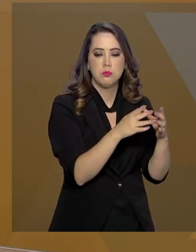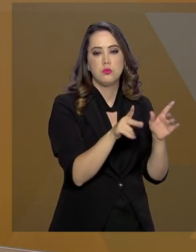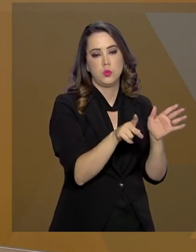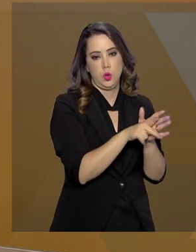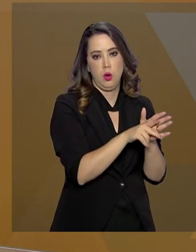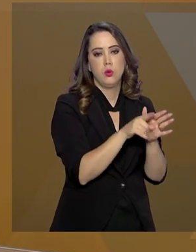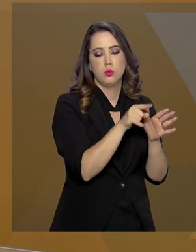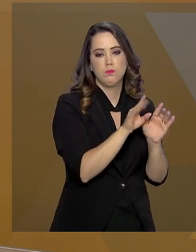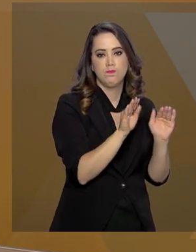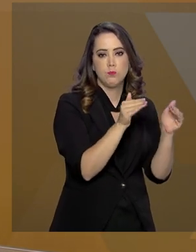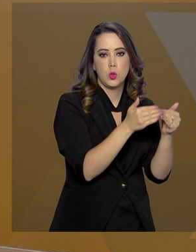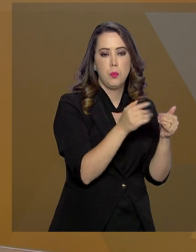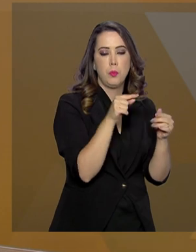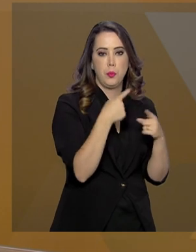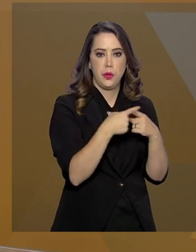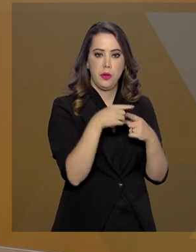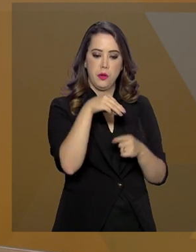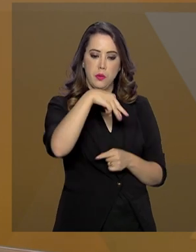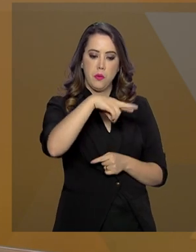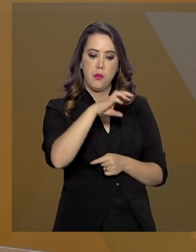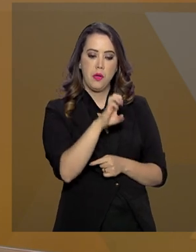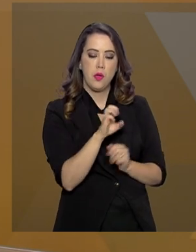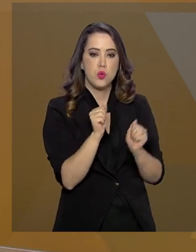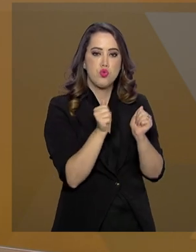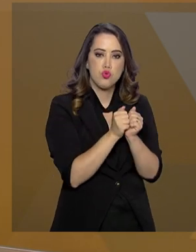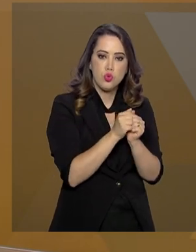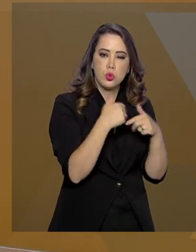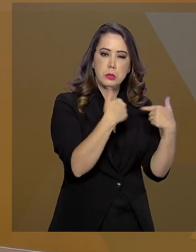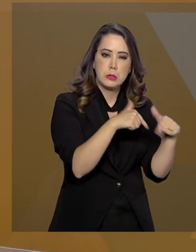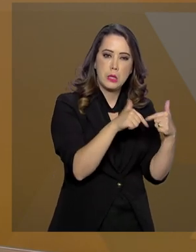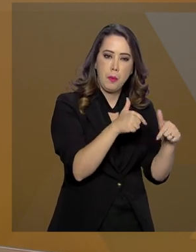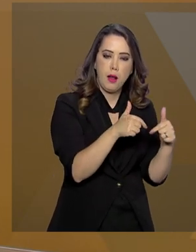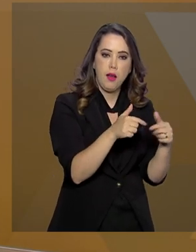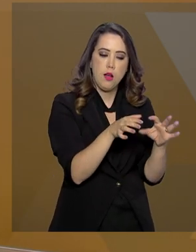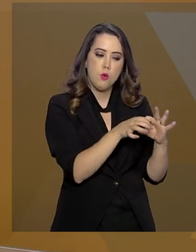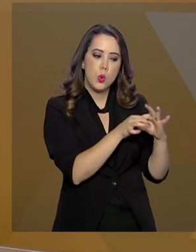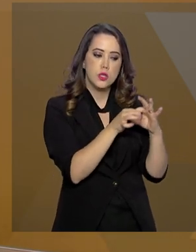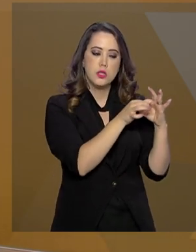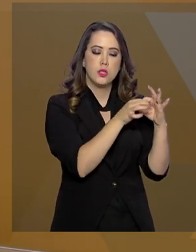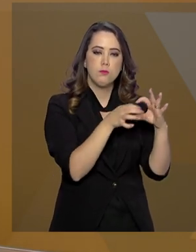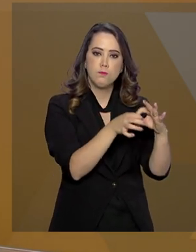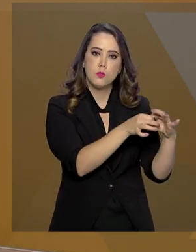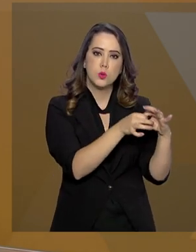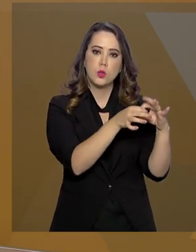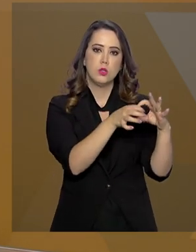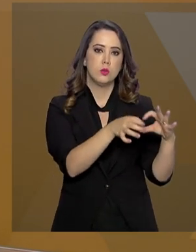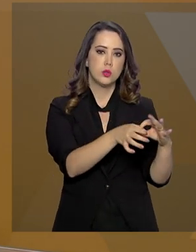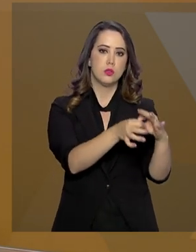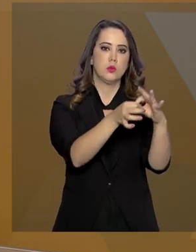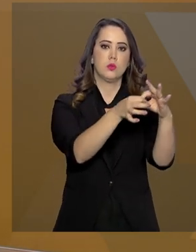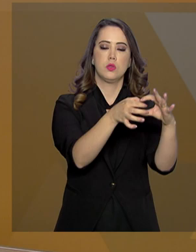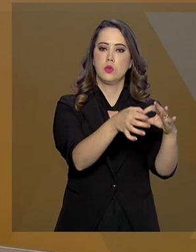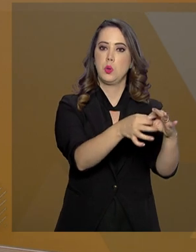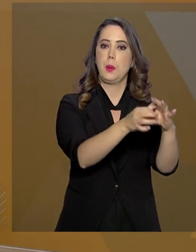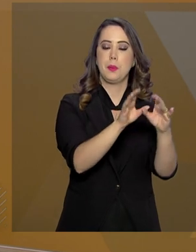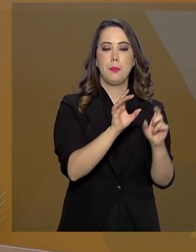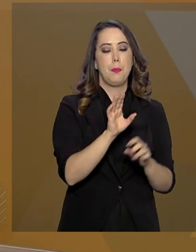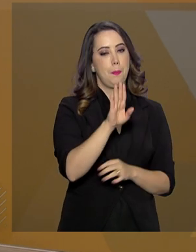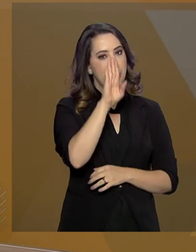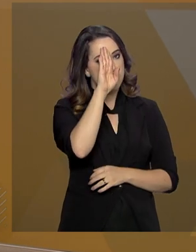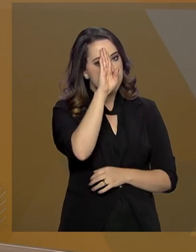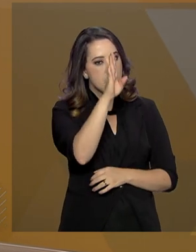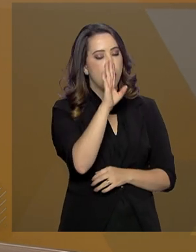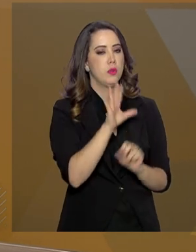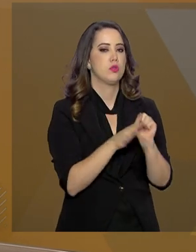parte do nosso comitê executivo, então ele tem trabalhado assiduamente em procurar destreitar essas relações, especialmente nessas áreas de segurança. Eu acho alguns exemplos